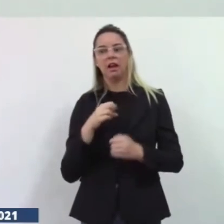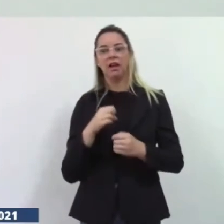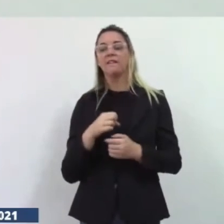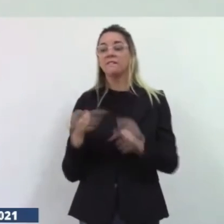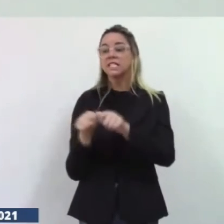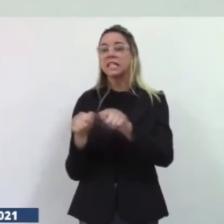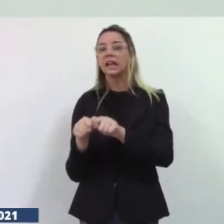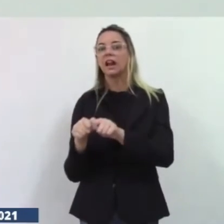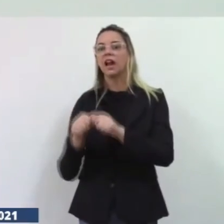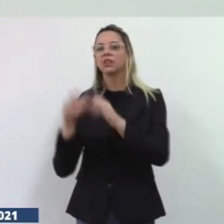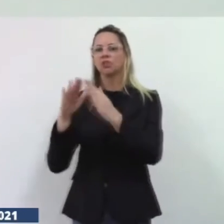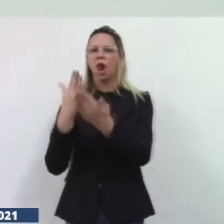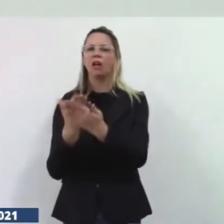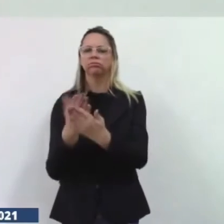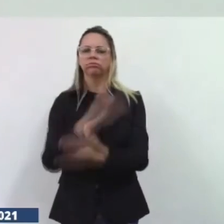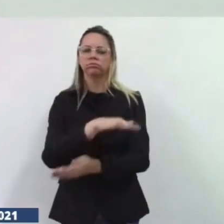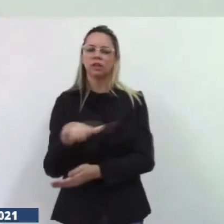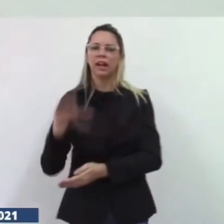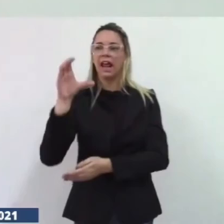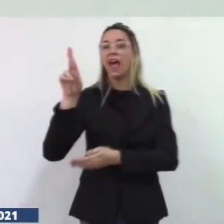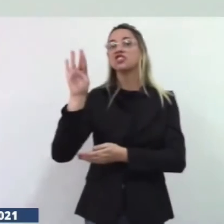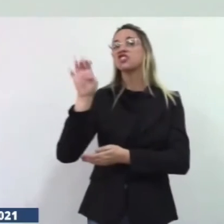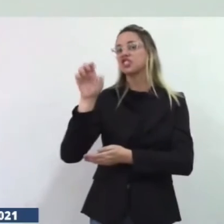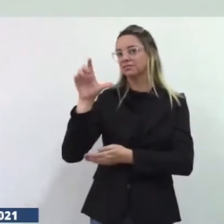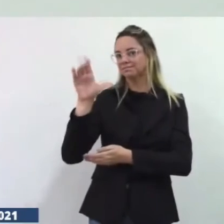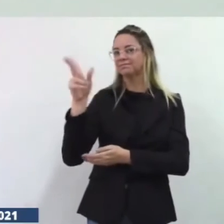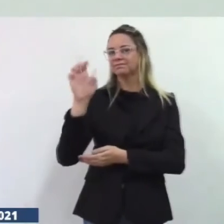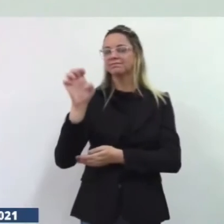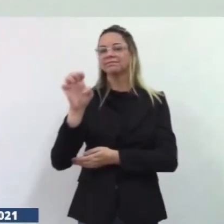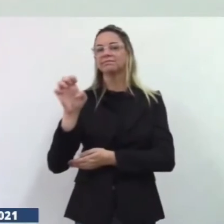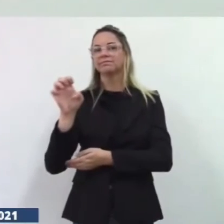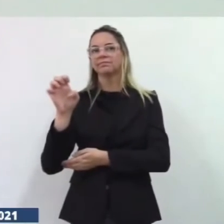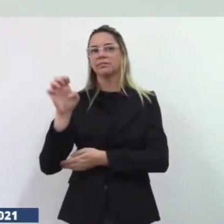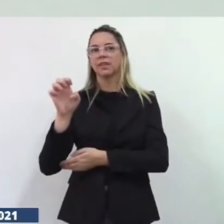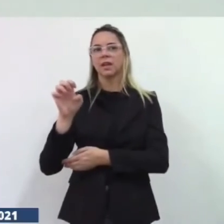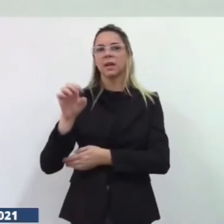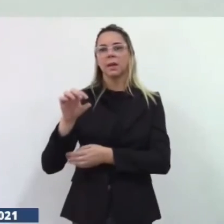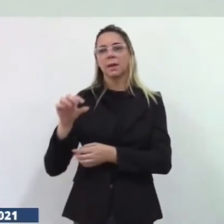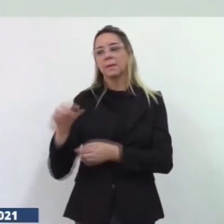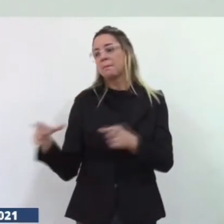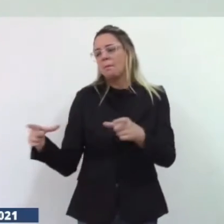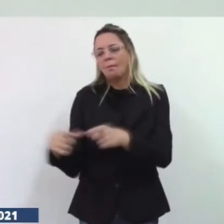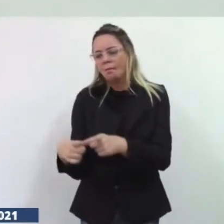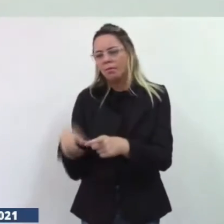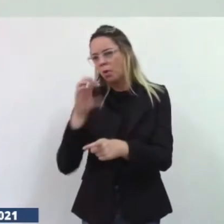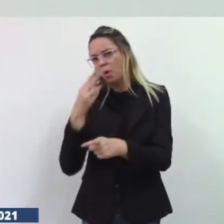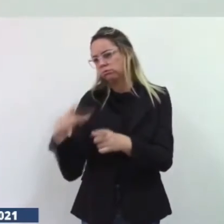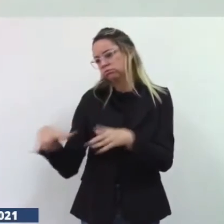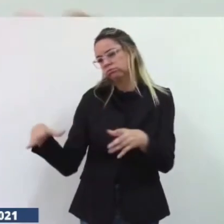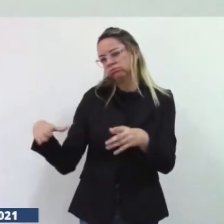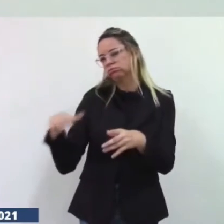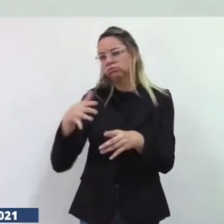ser até de pequeno porte para a comunidade ou até de médio porte para atender as crianças ali